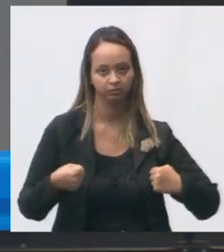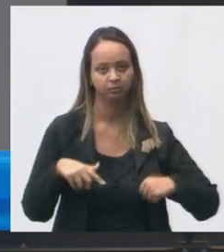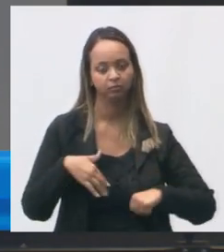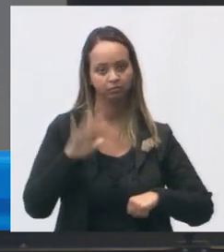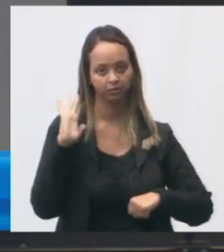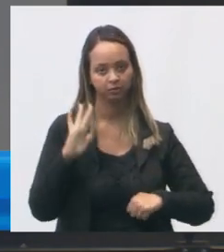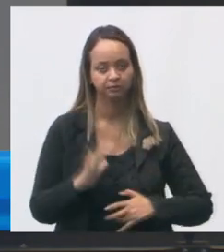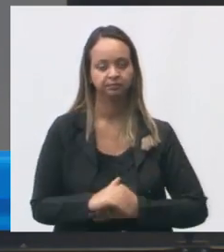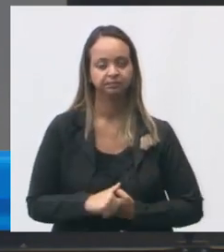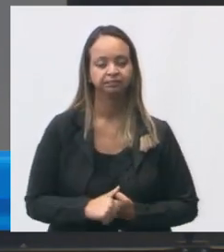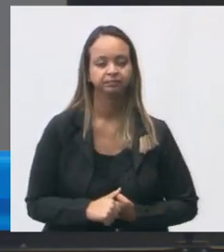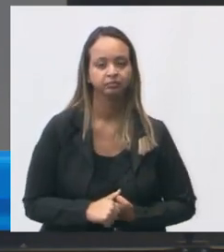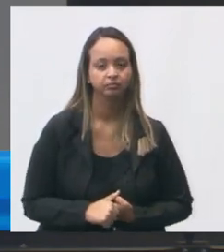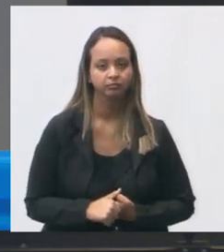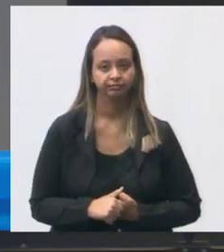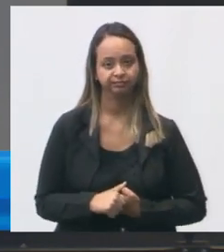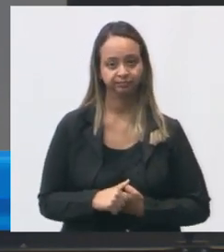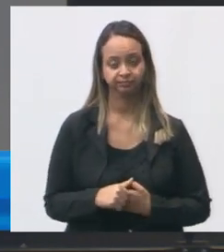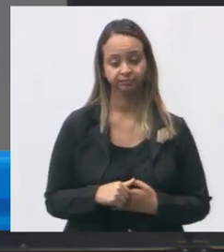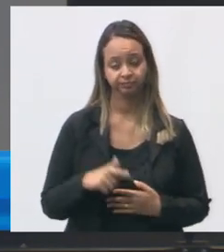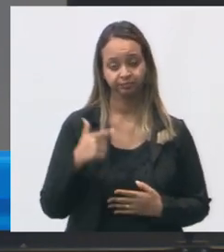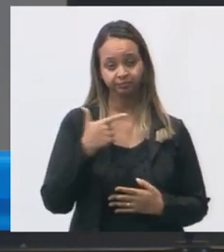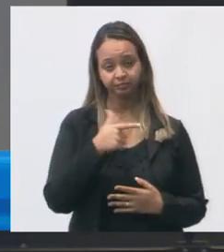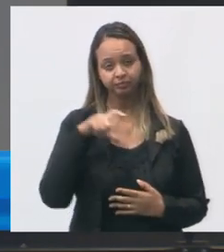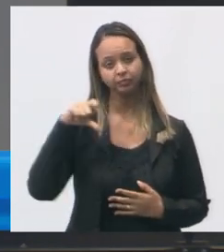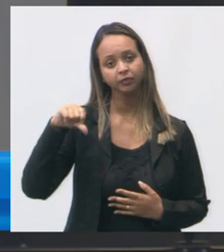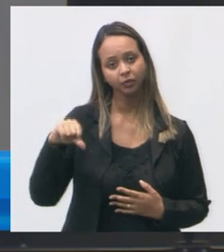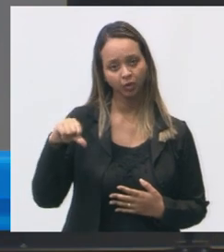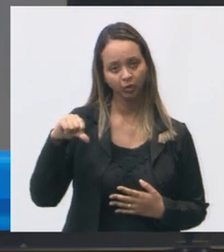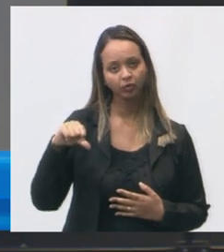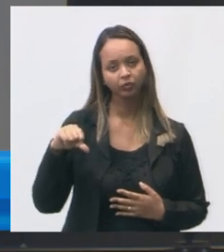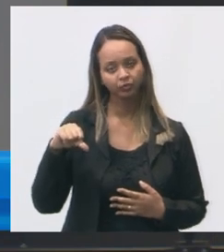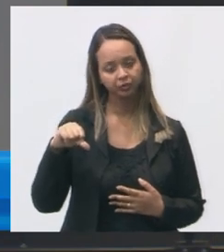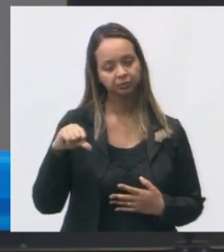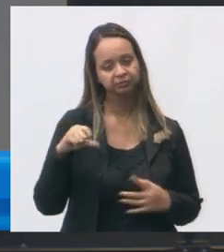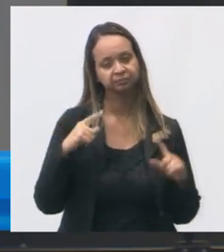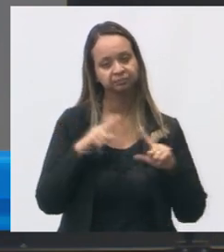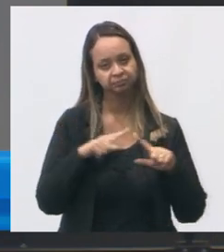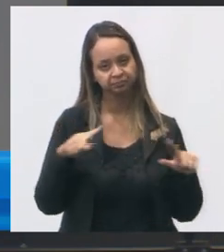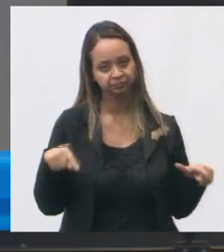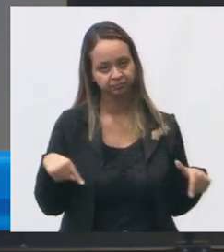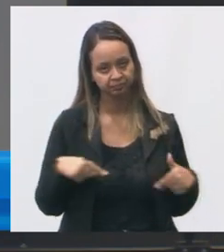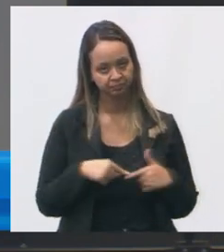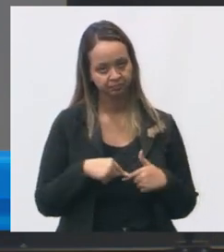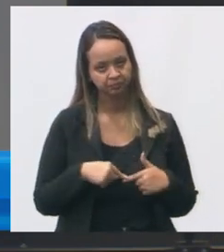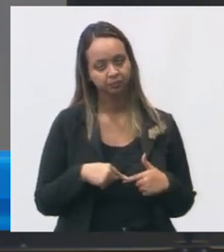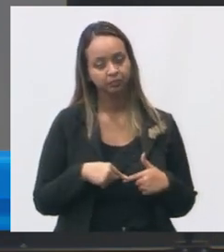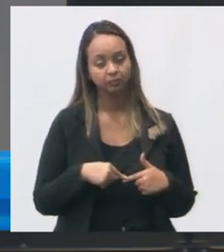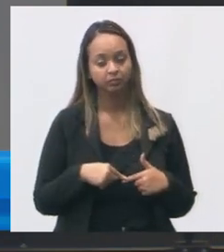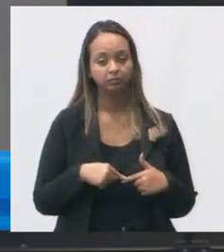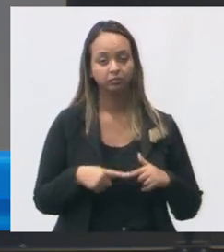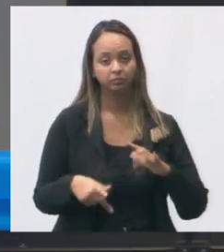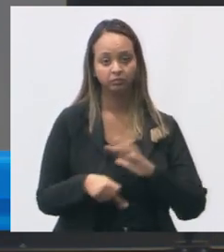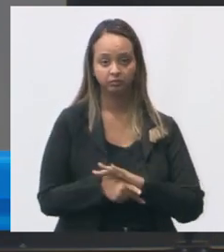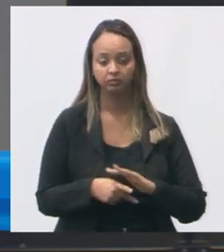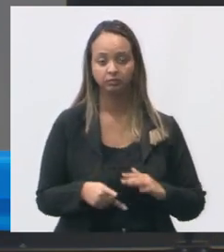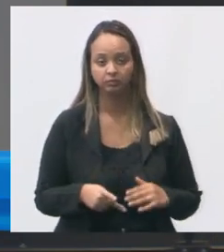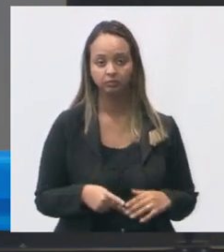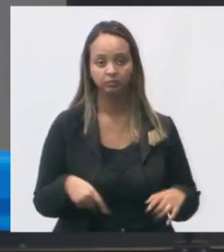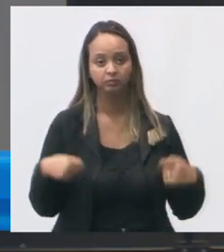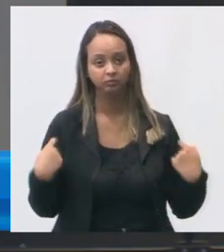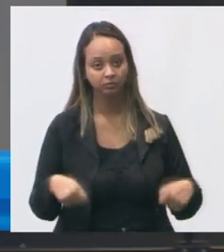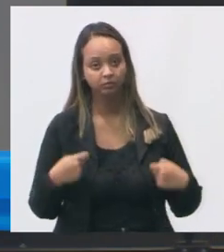todas as 29 unidades de saúde da prefeitura nós tivemos todas elas tem necessidade de